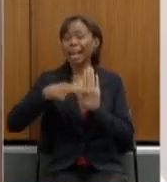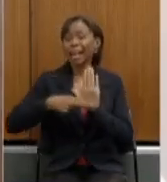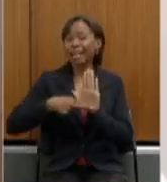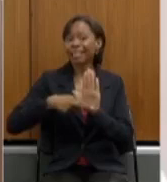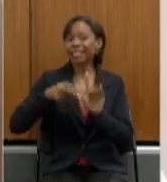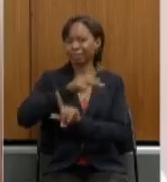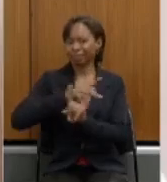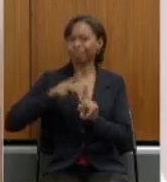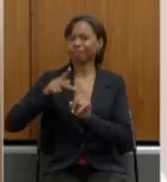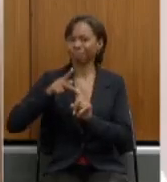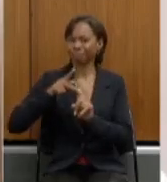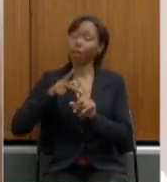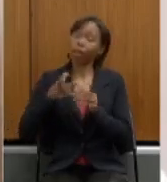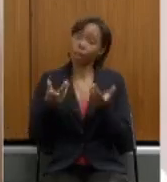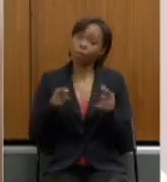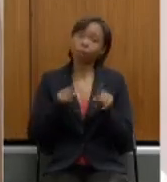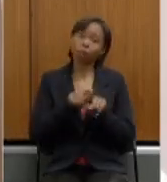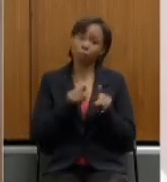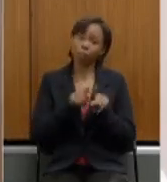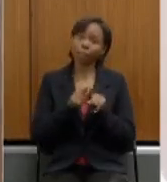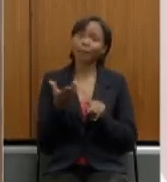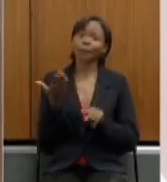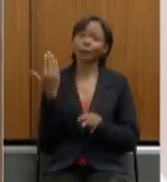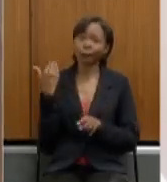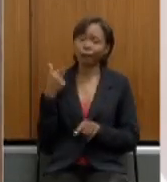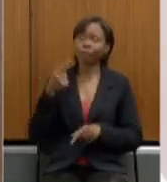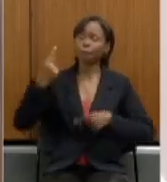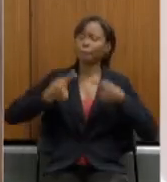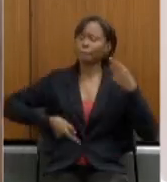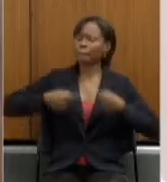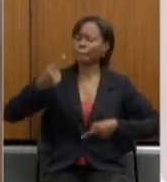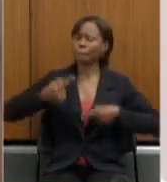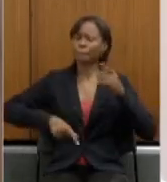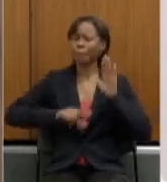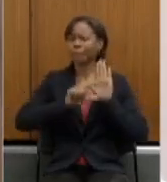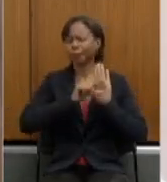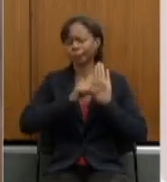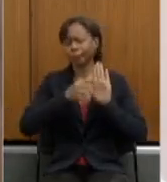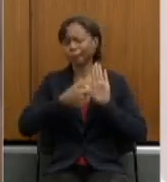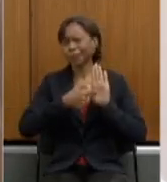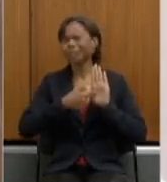certo? Isso também foi um tópico bastante debatido dentro da, da,